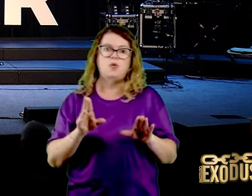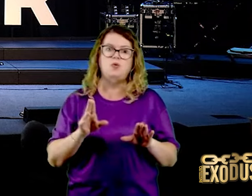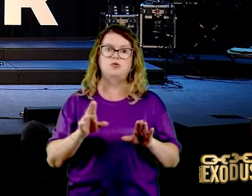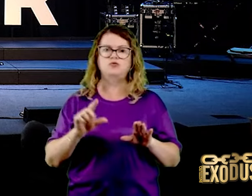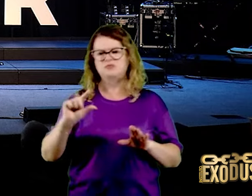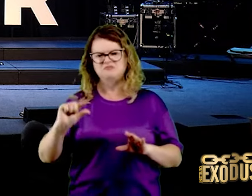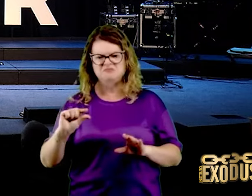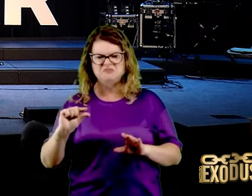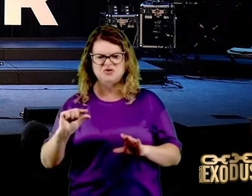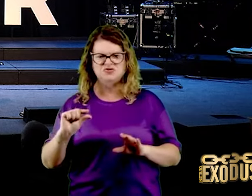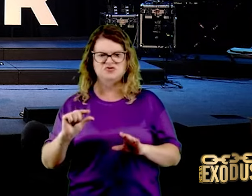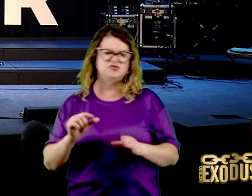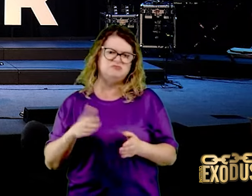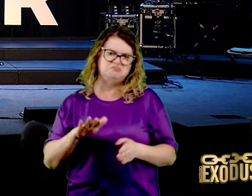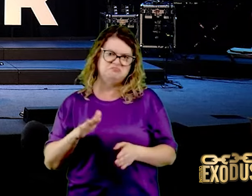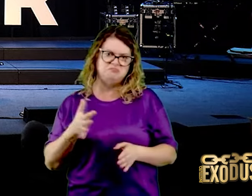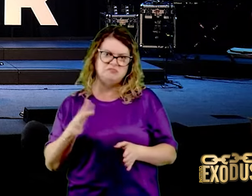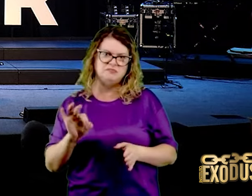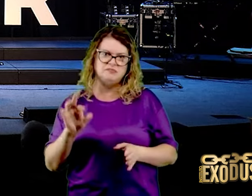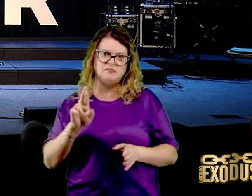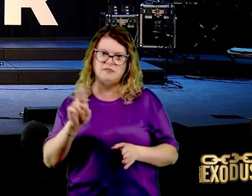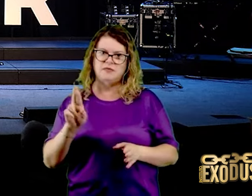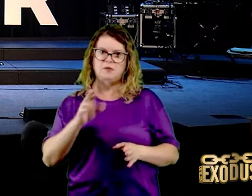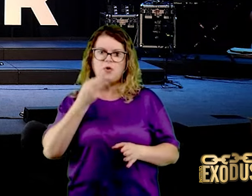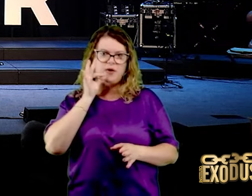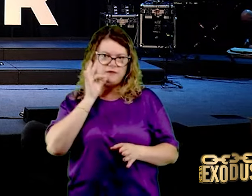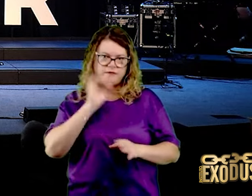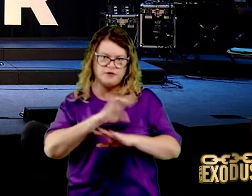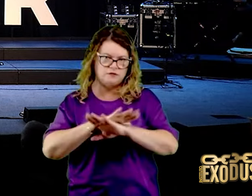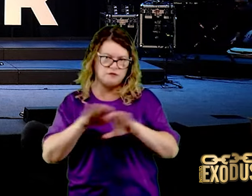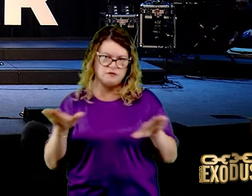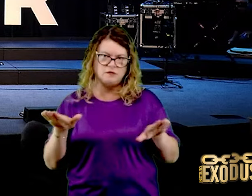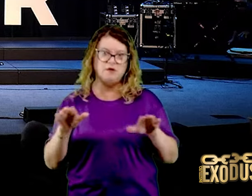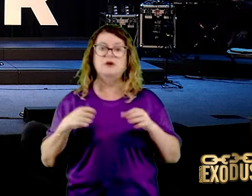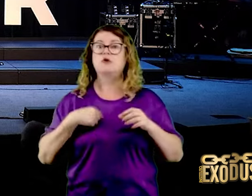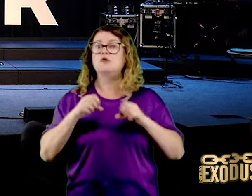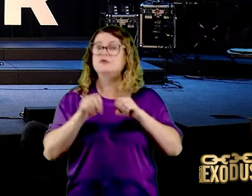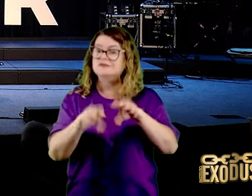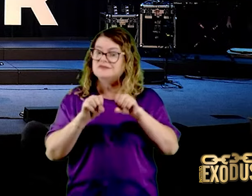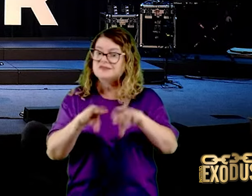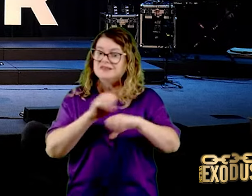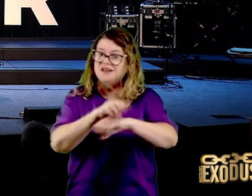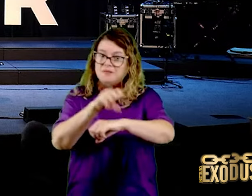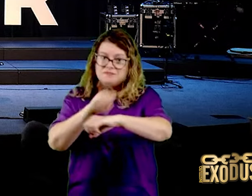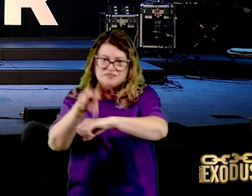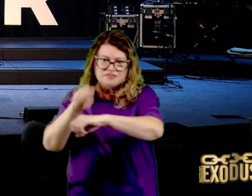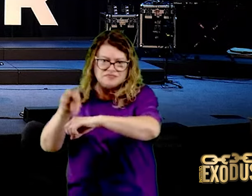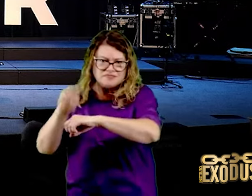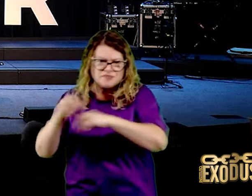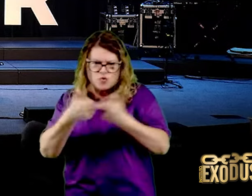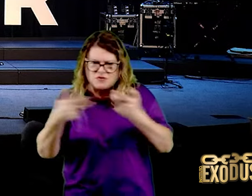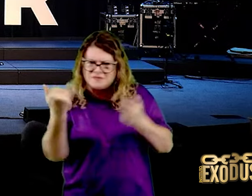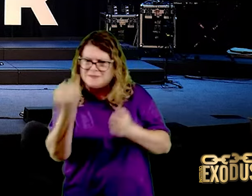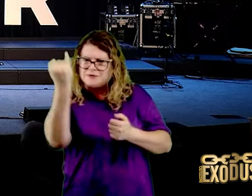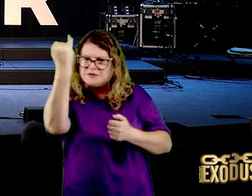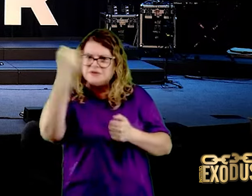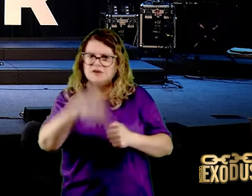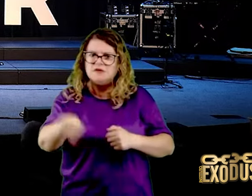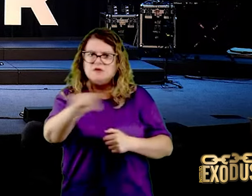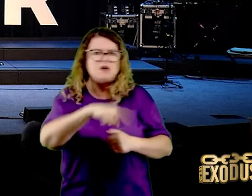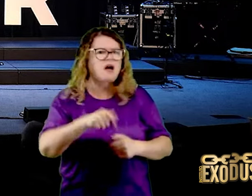de 10 reais, e eu vou ensinar a você coisas que você nunca ouviu na sua vida,